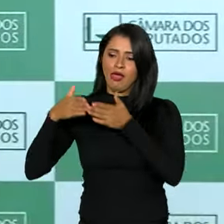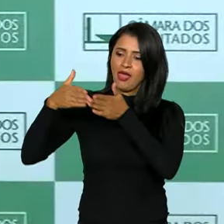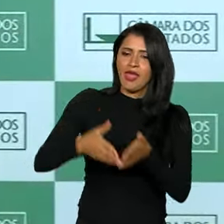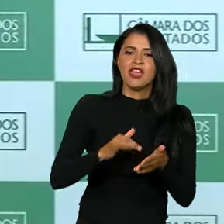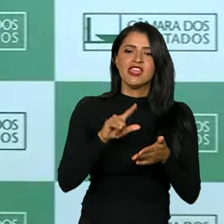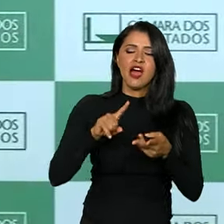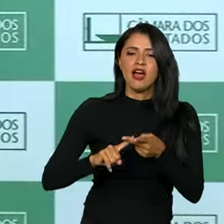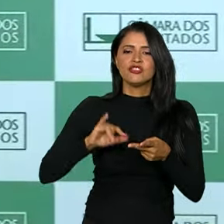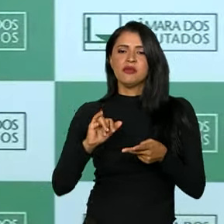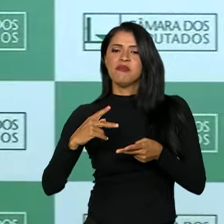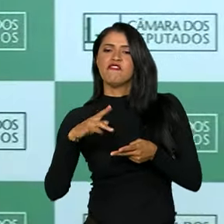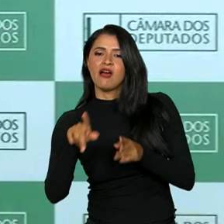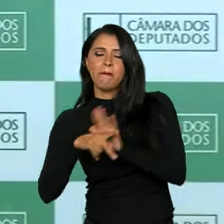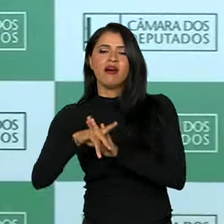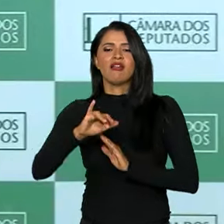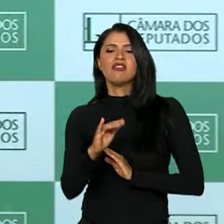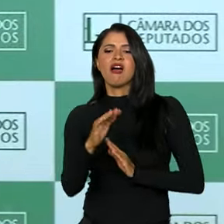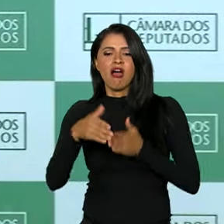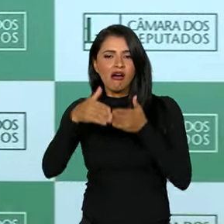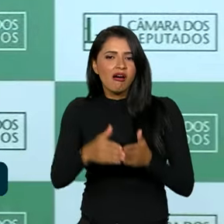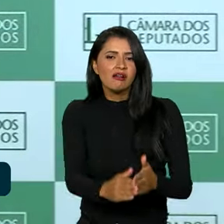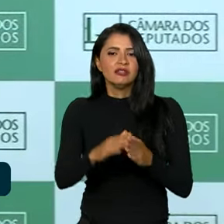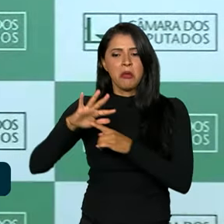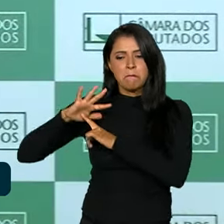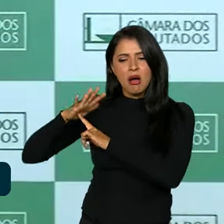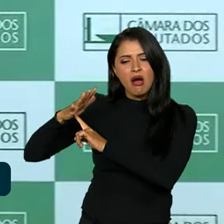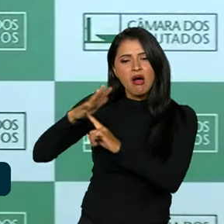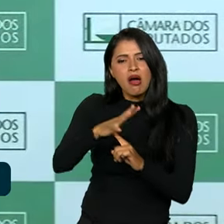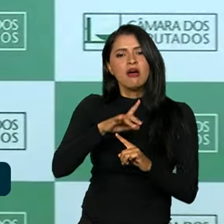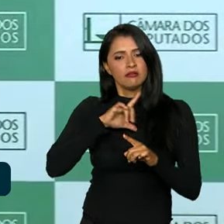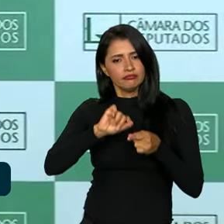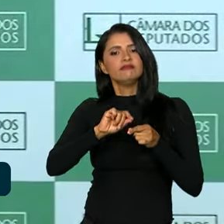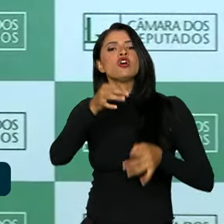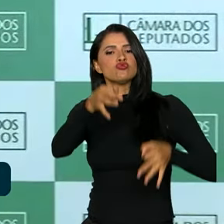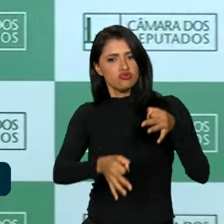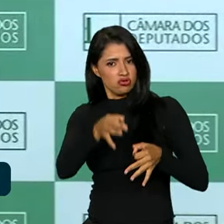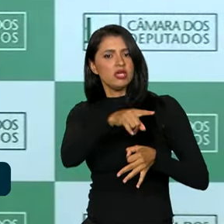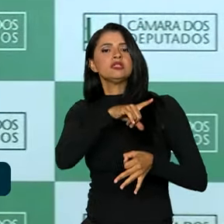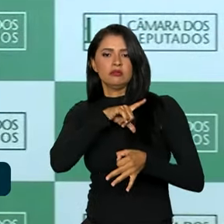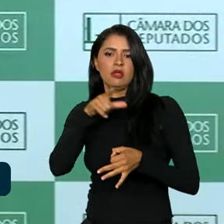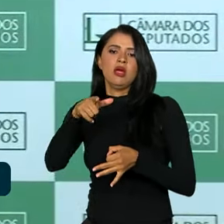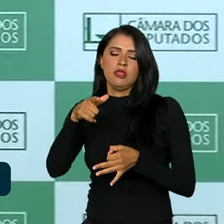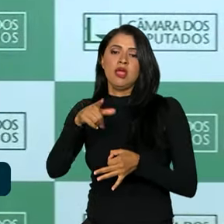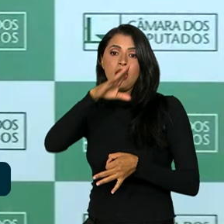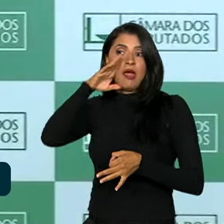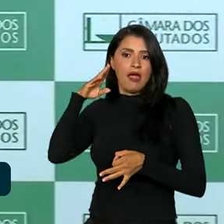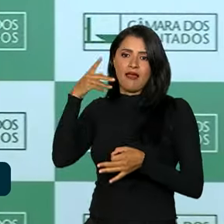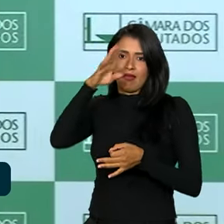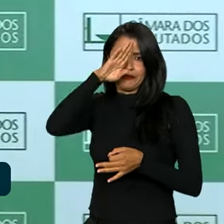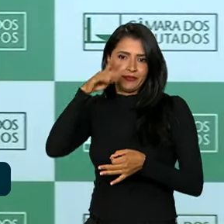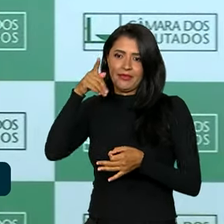IPVA, para IAT, helicóptero, faz justiça tributária na isenção da cesta básica, cria,